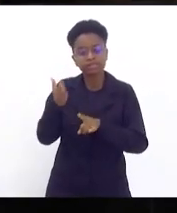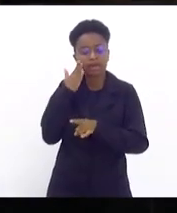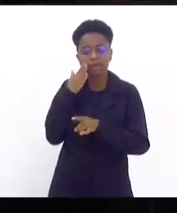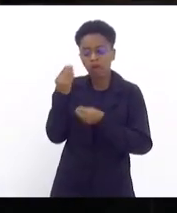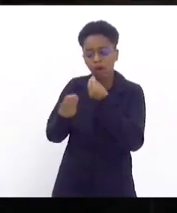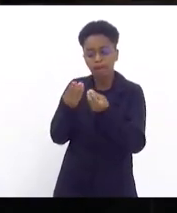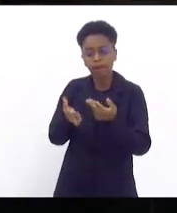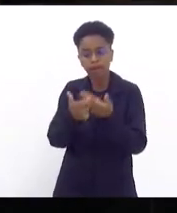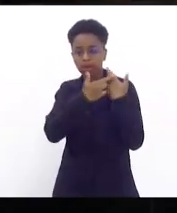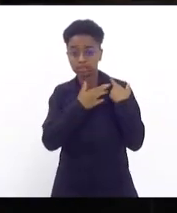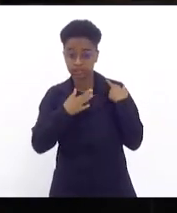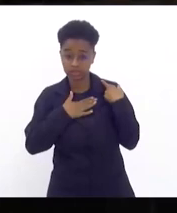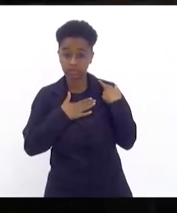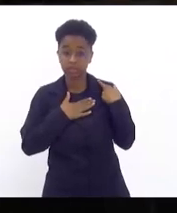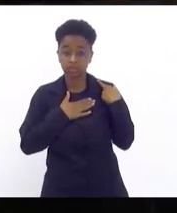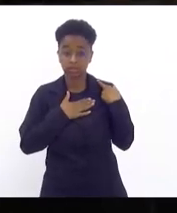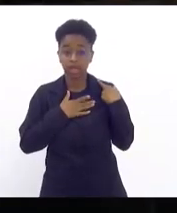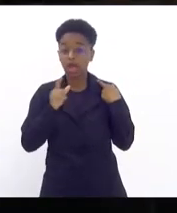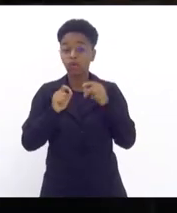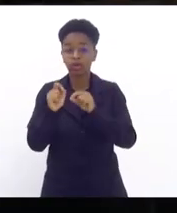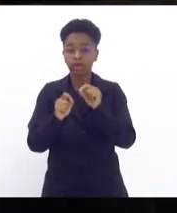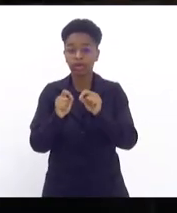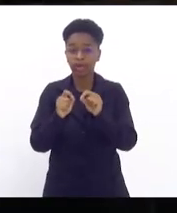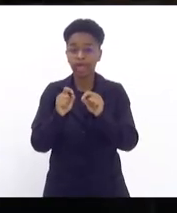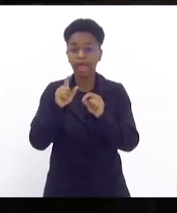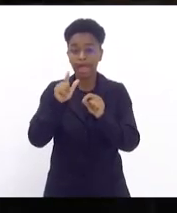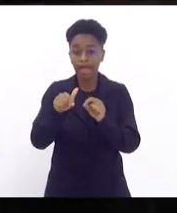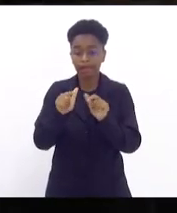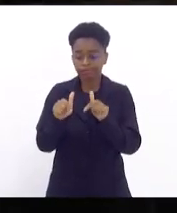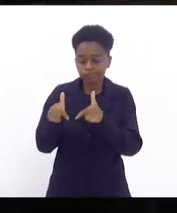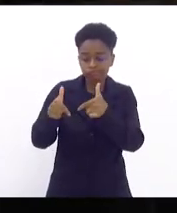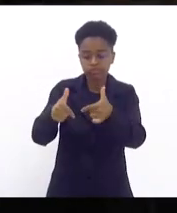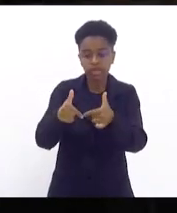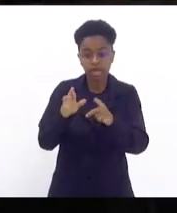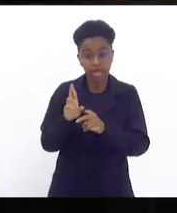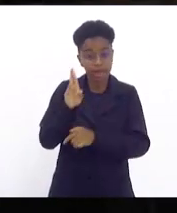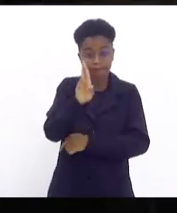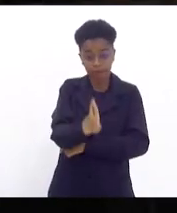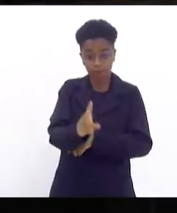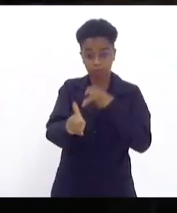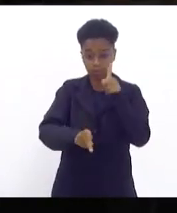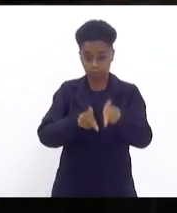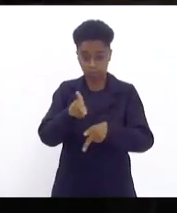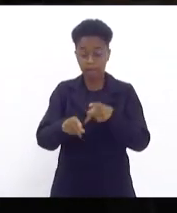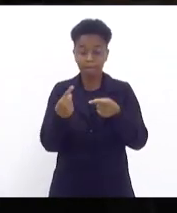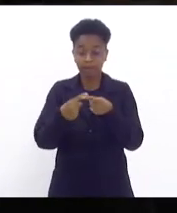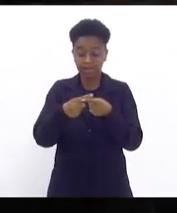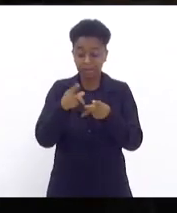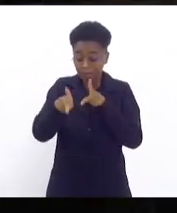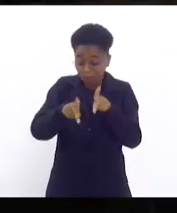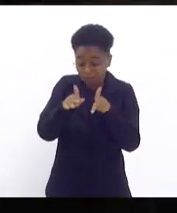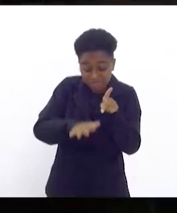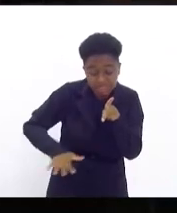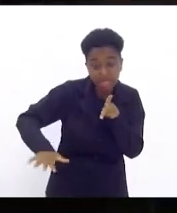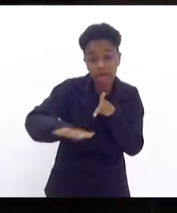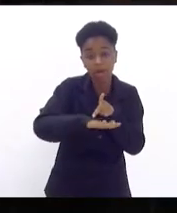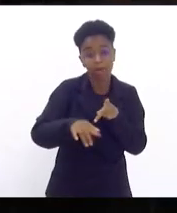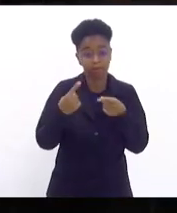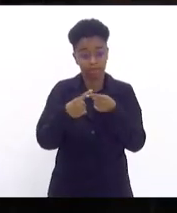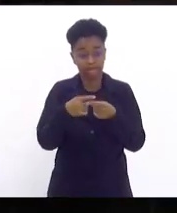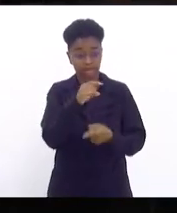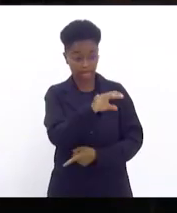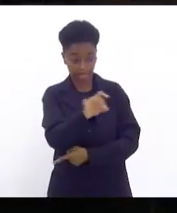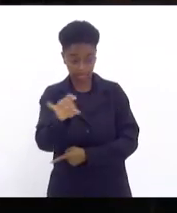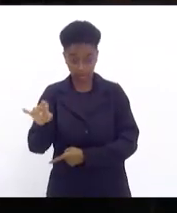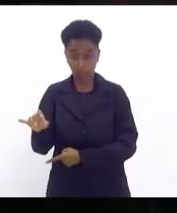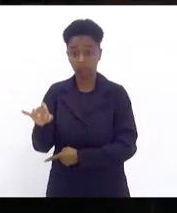que me atribuiu, que foi legislar em seu nome. O povo, de forma genérica, porque cada uma e cada um